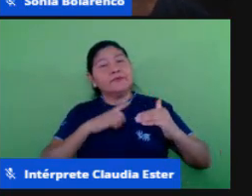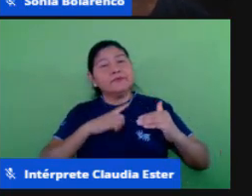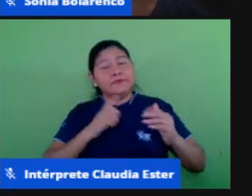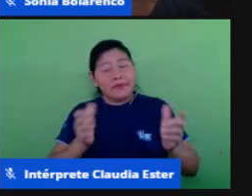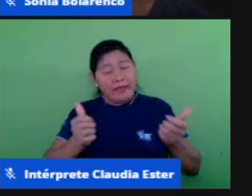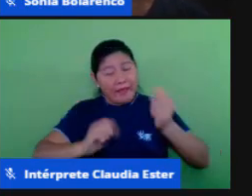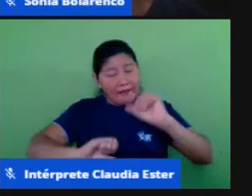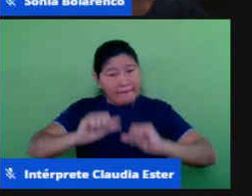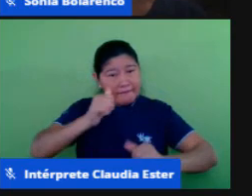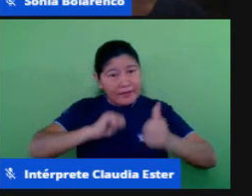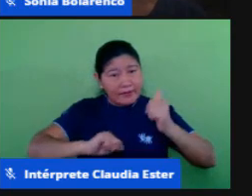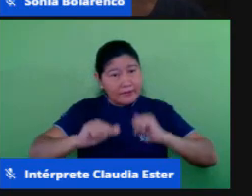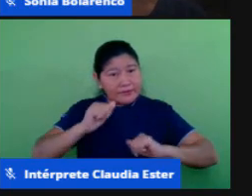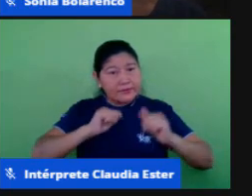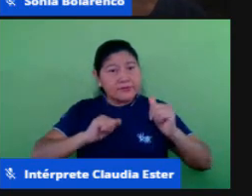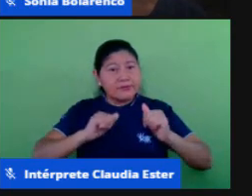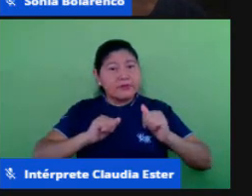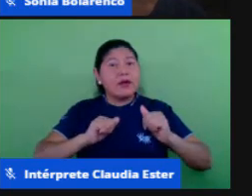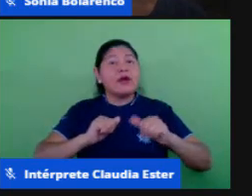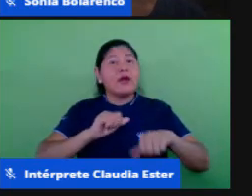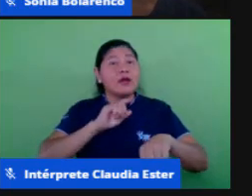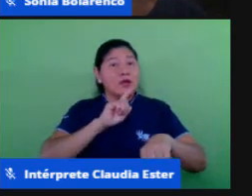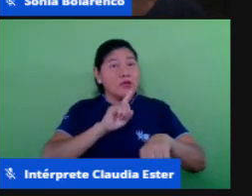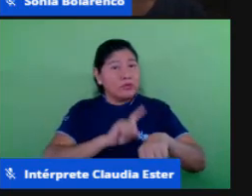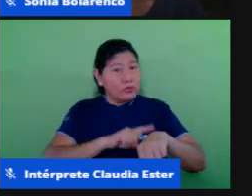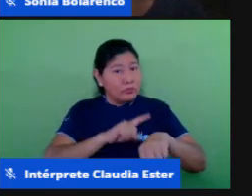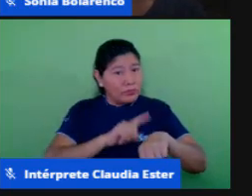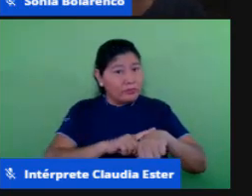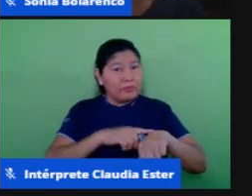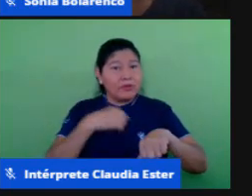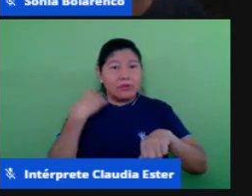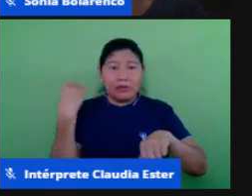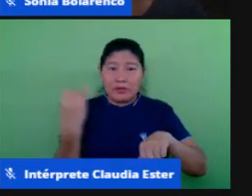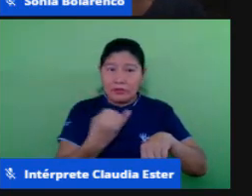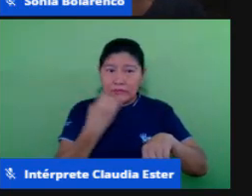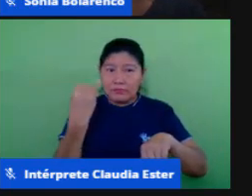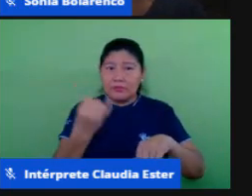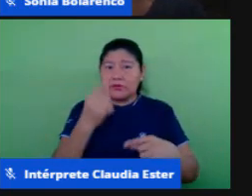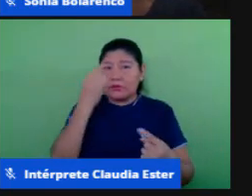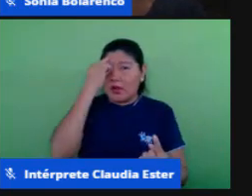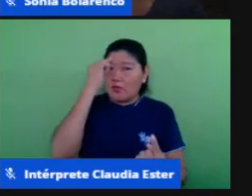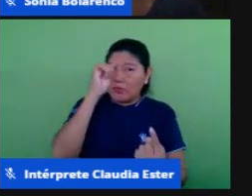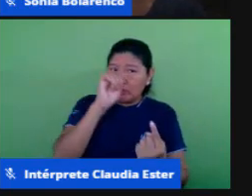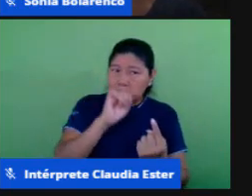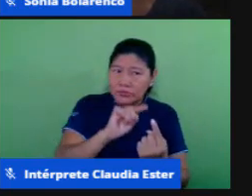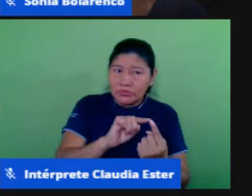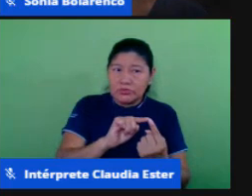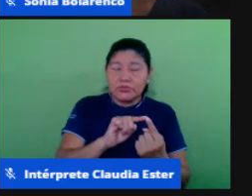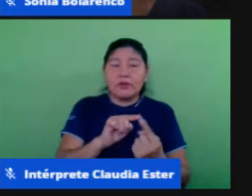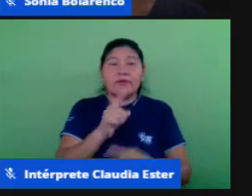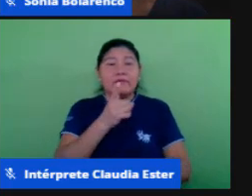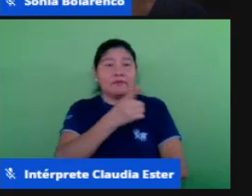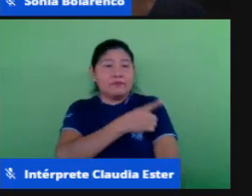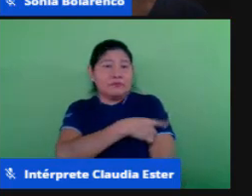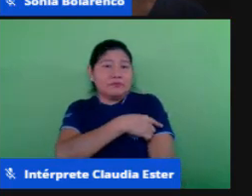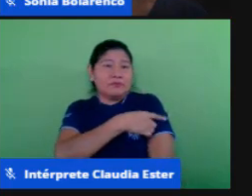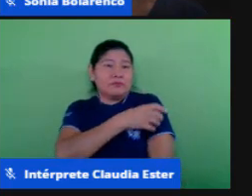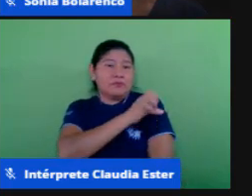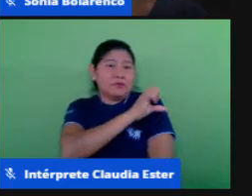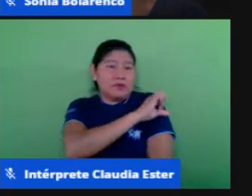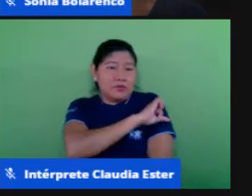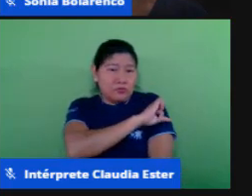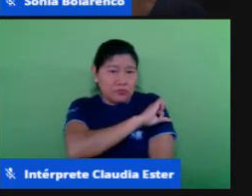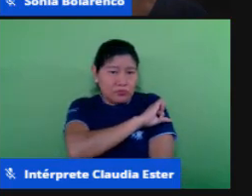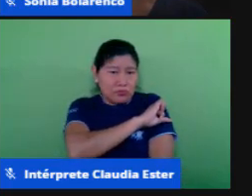mediante as necessidades da da realidade da turma e que sempre